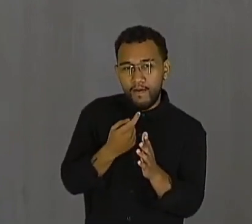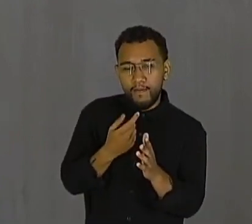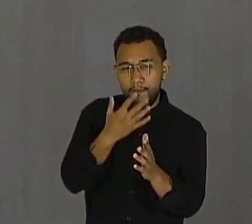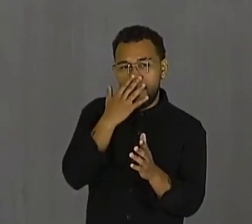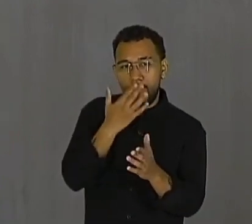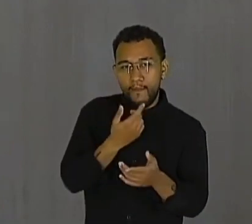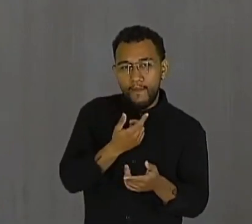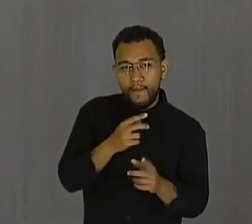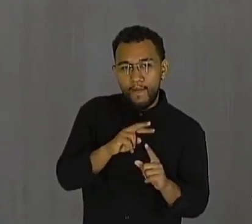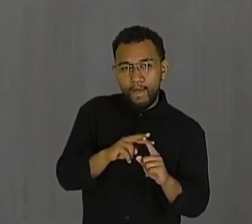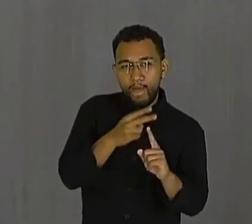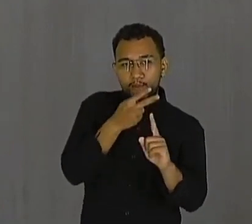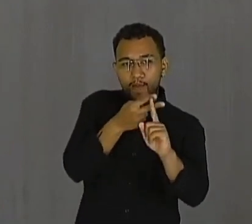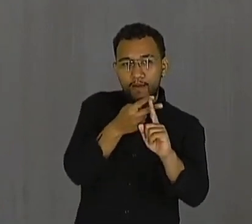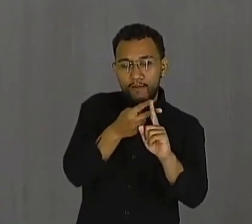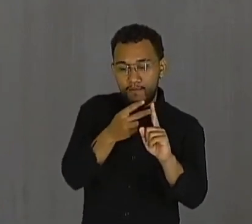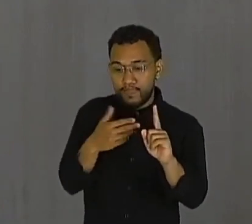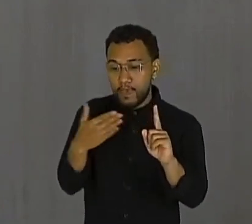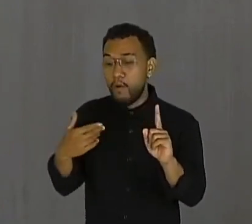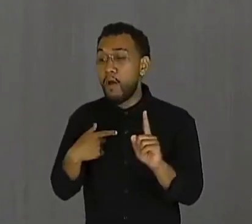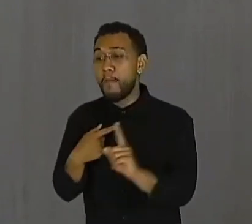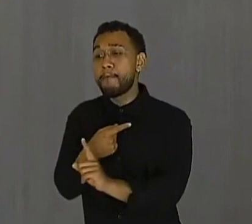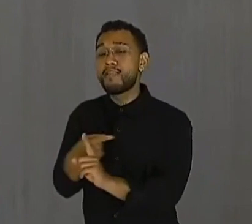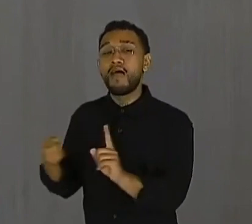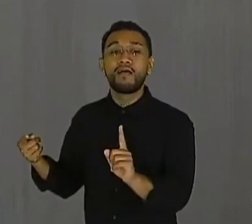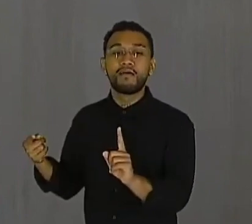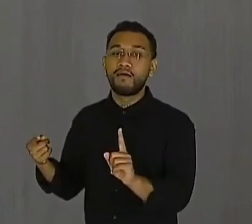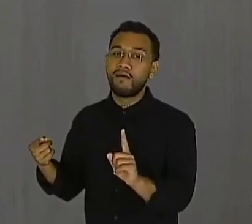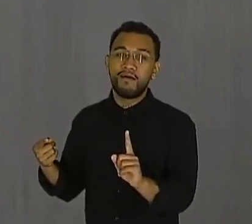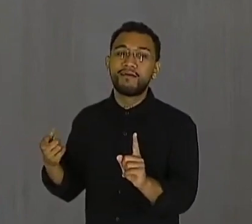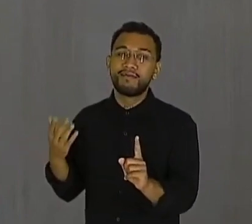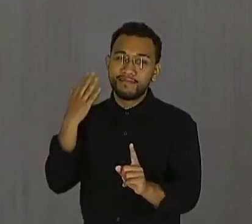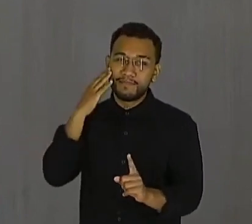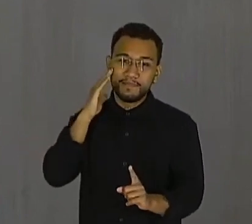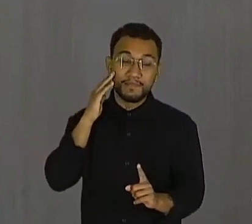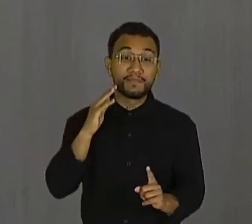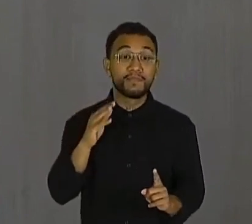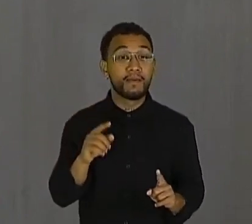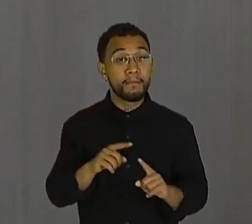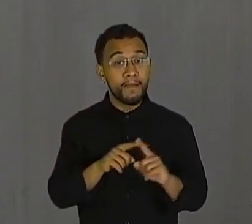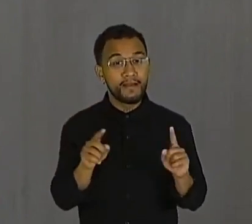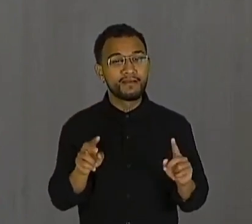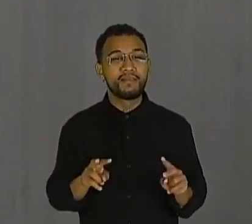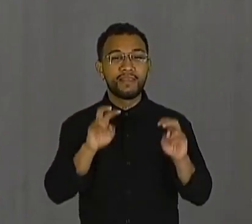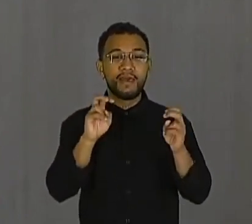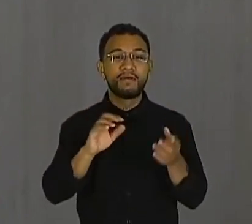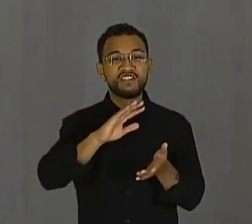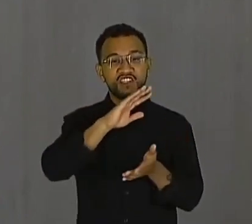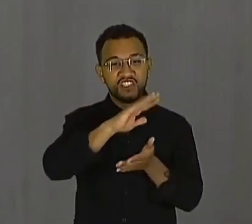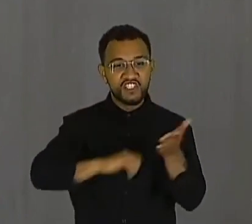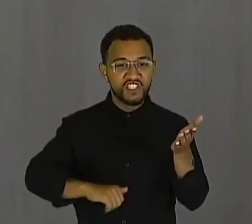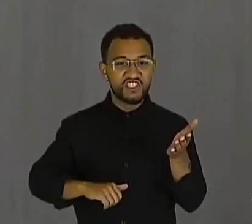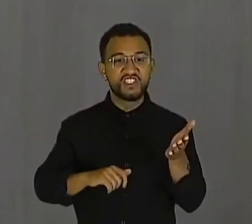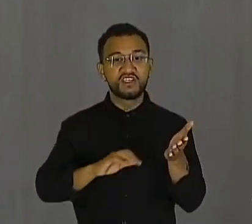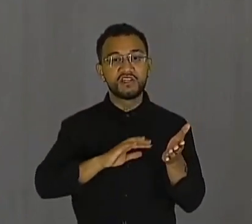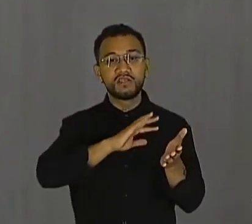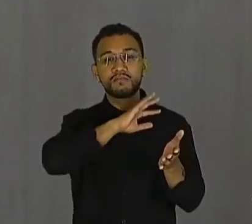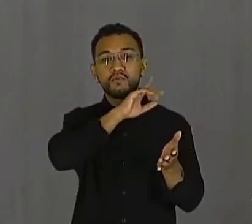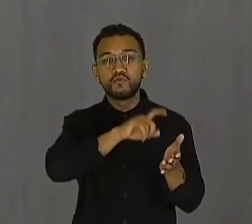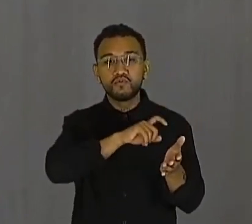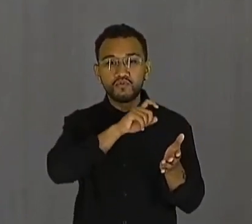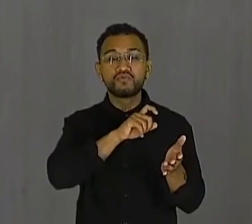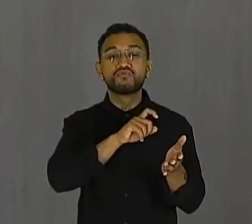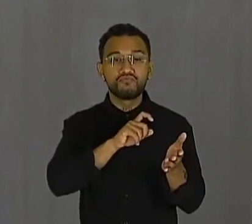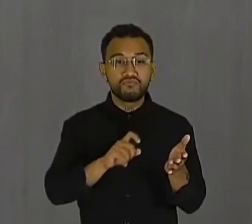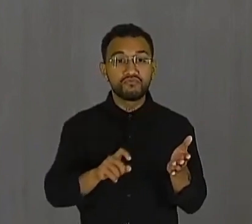tira a carga tributária, que é algo que vocês estão propondo para fazer e consegue a adesão